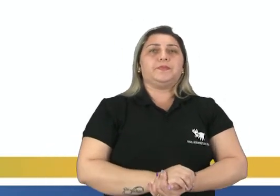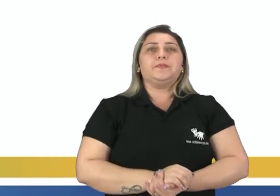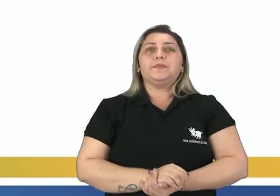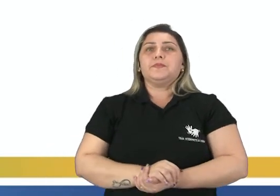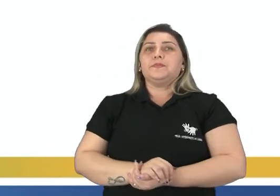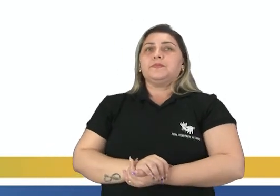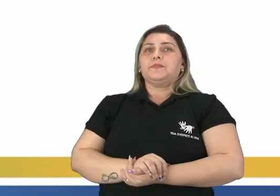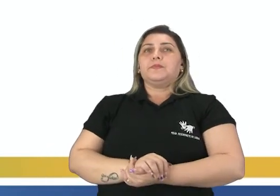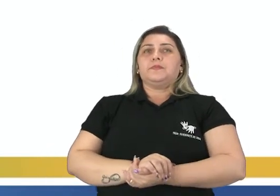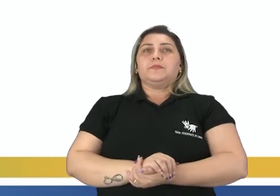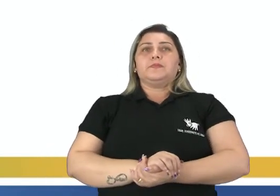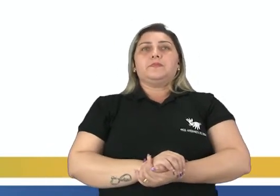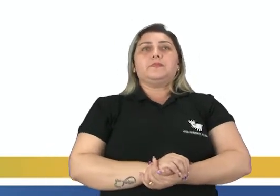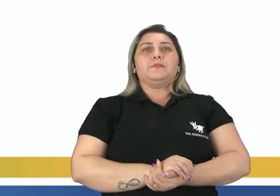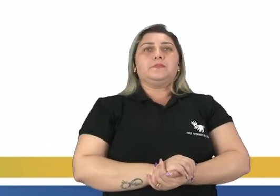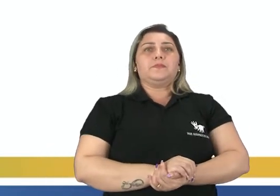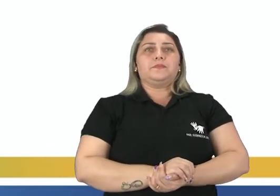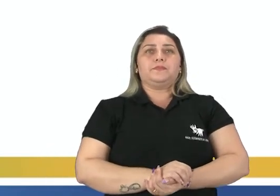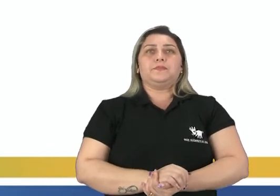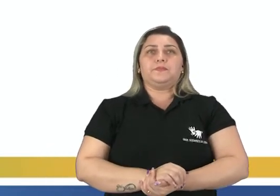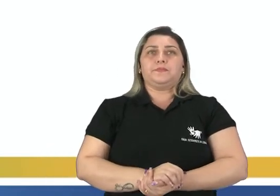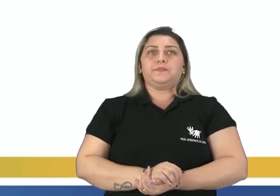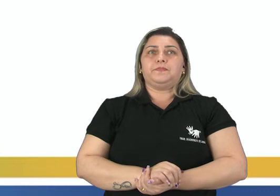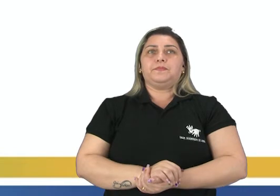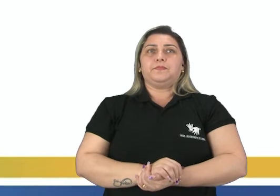lados é o pentadecágono.